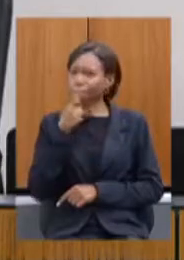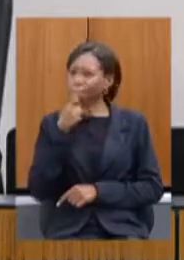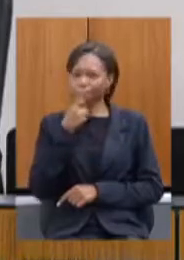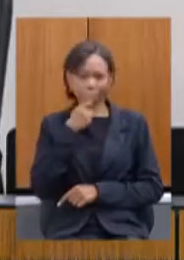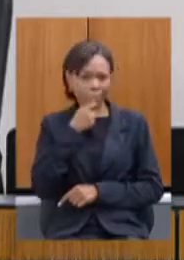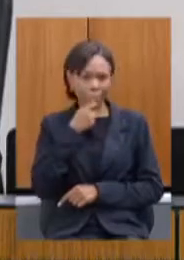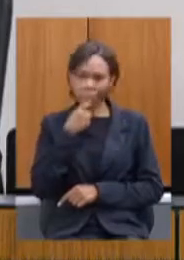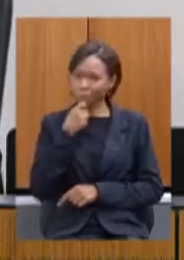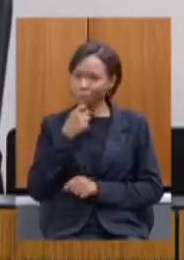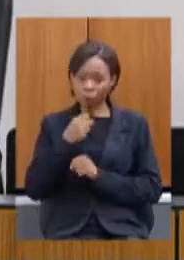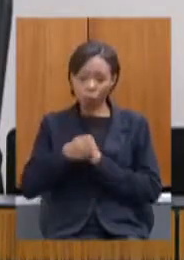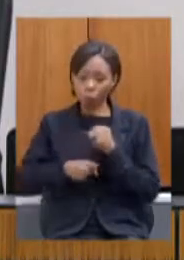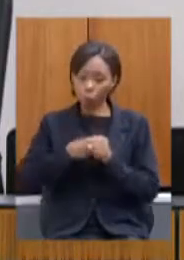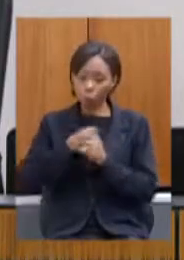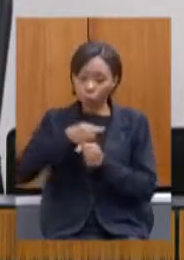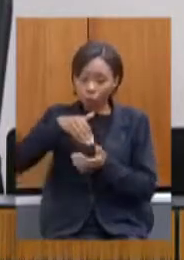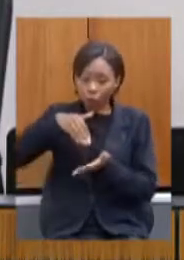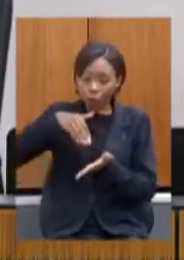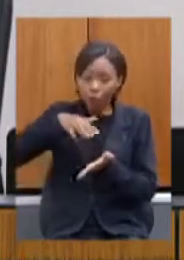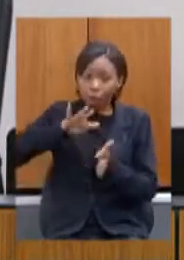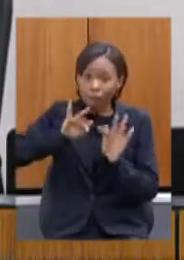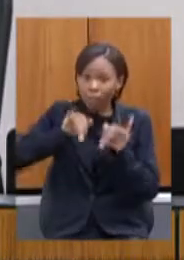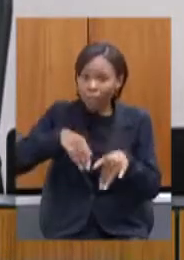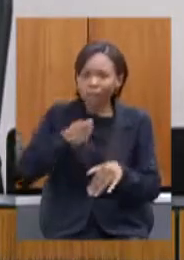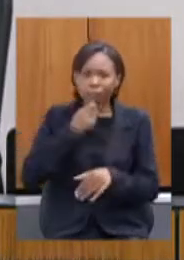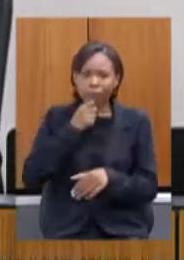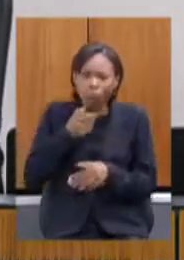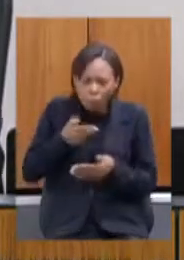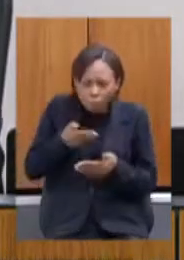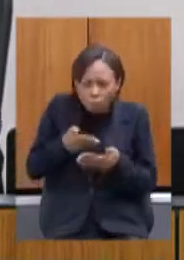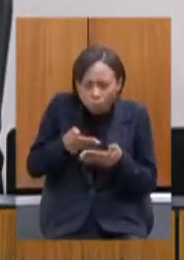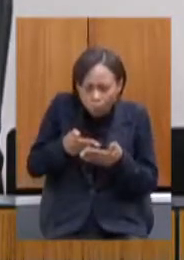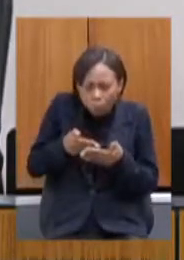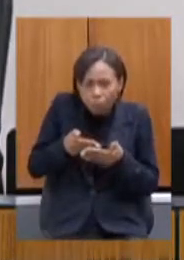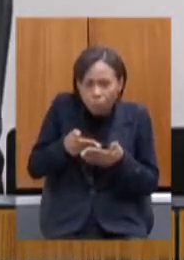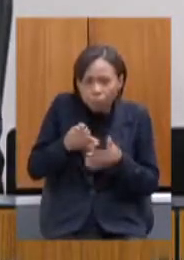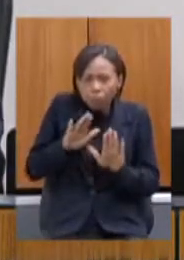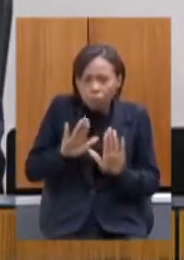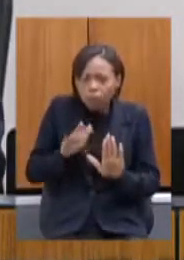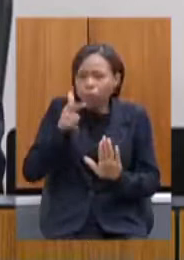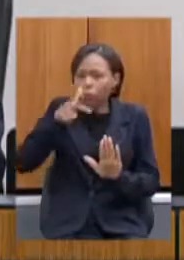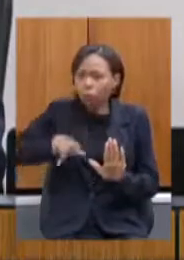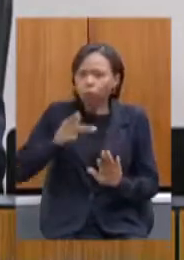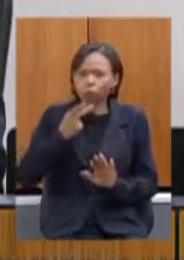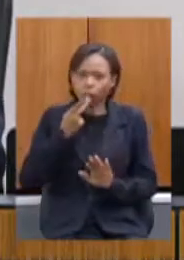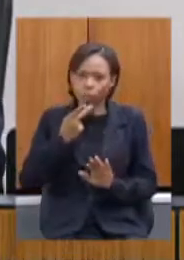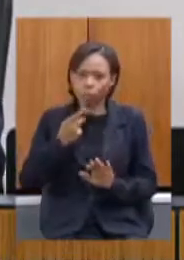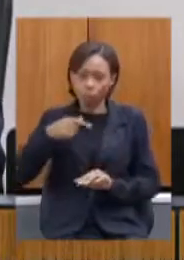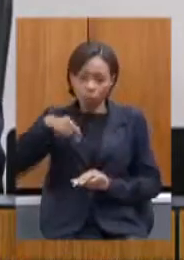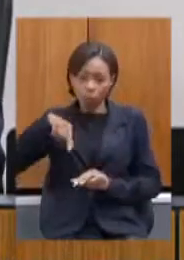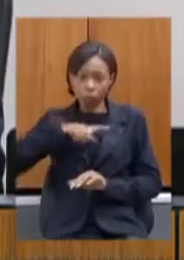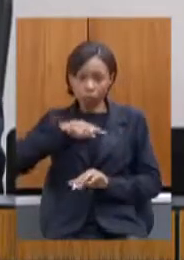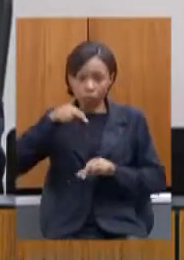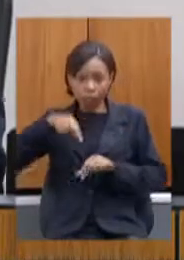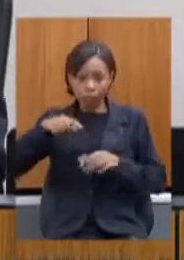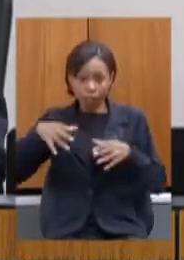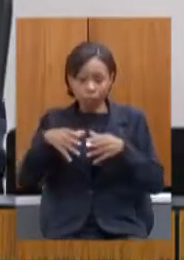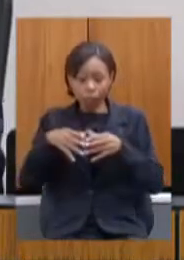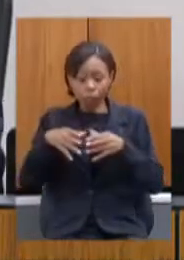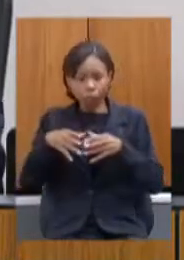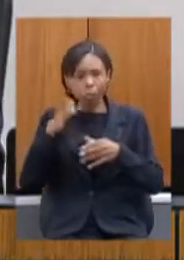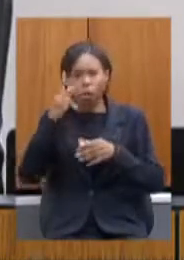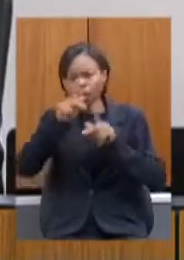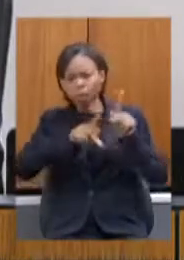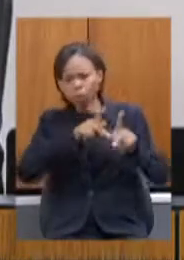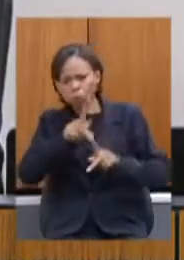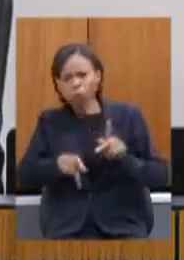final do ano estamos próximos mas reforço estamos aqui a comissão as pessoas cobrando